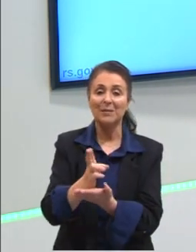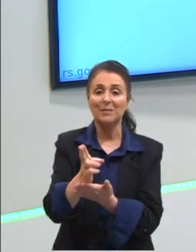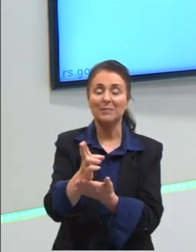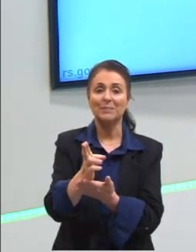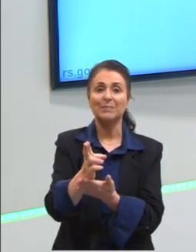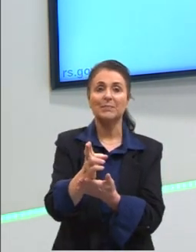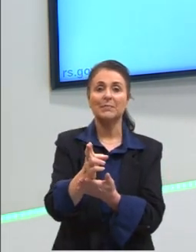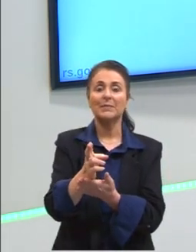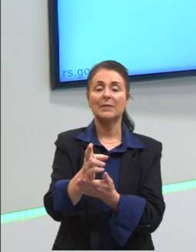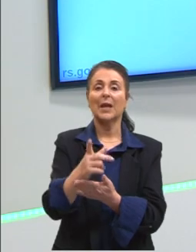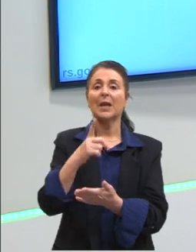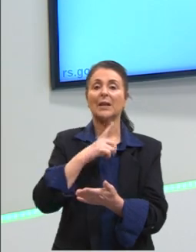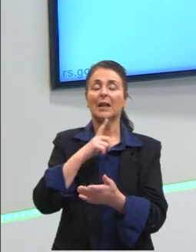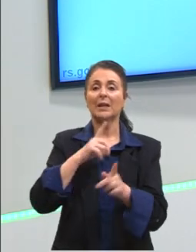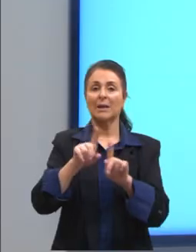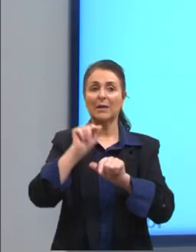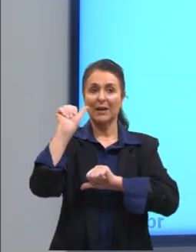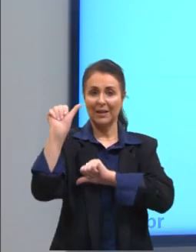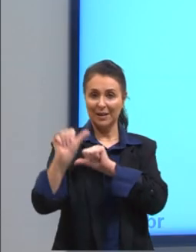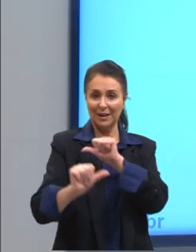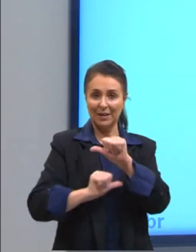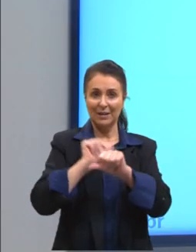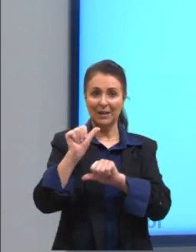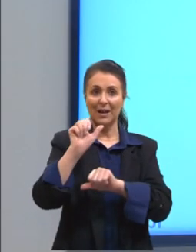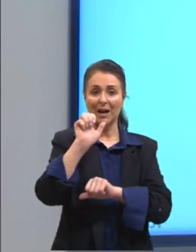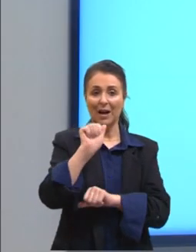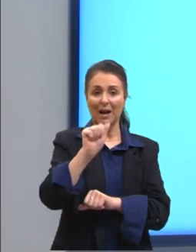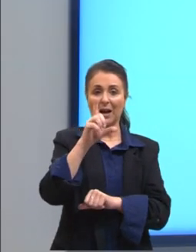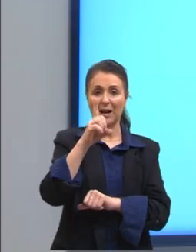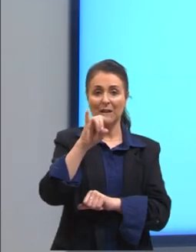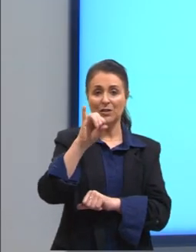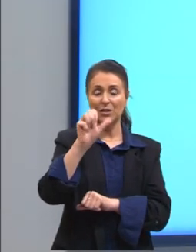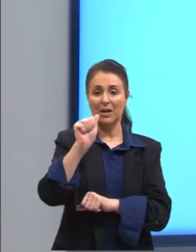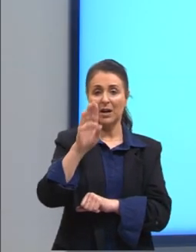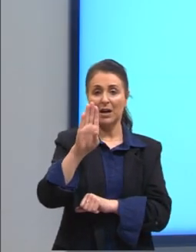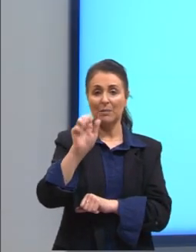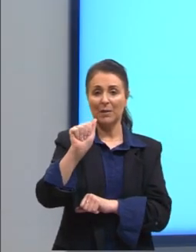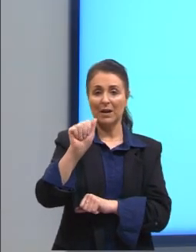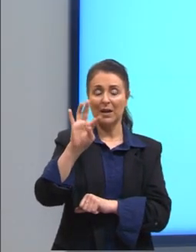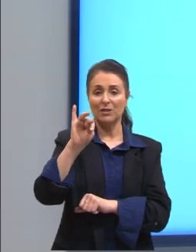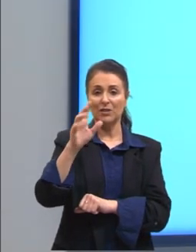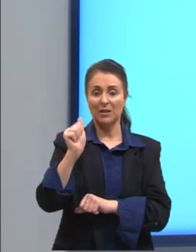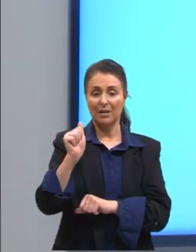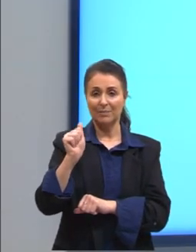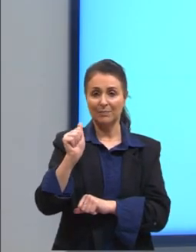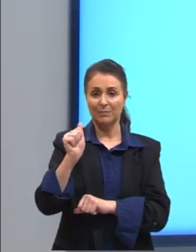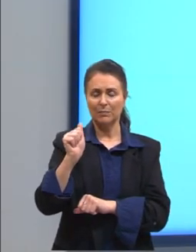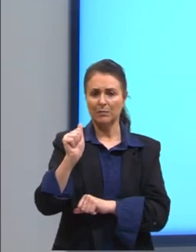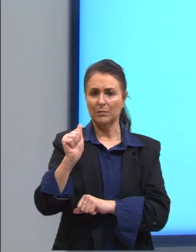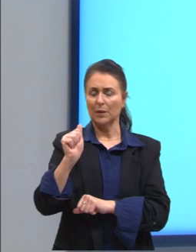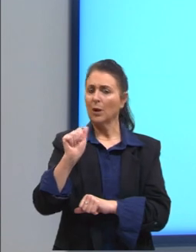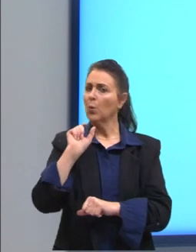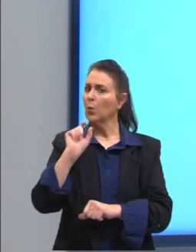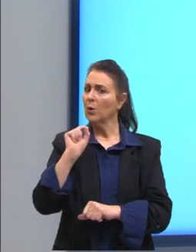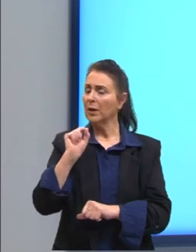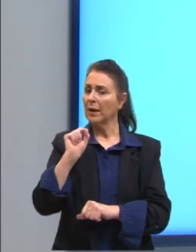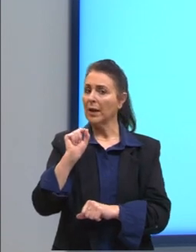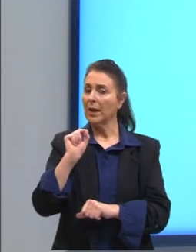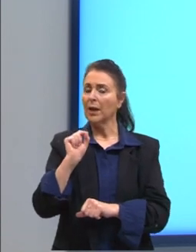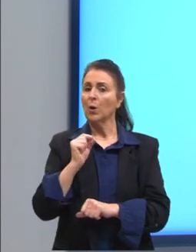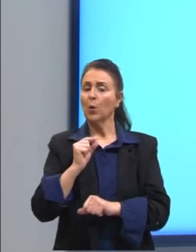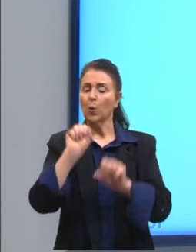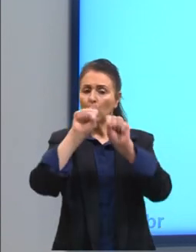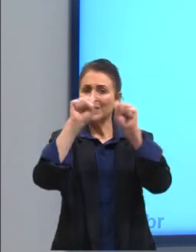A gente tem também a transformação adiabática, que é onde o sistema é isolado termicamente. Ou seja, não